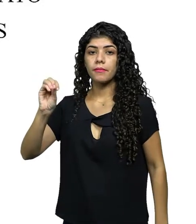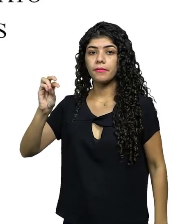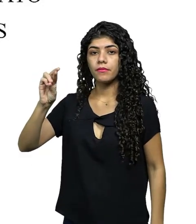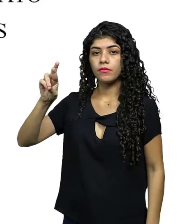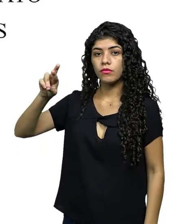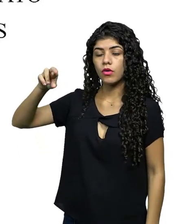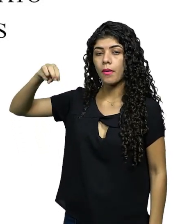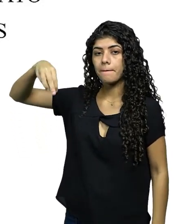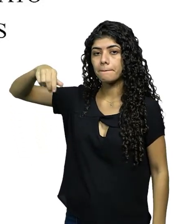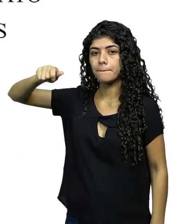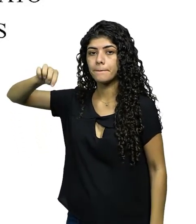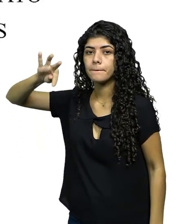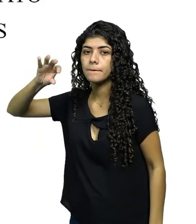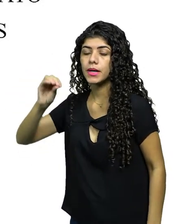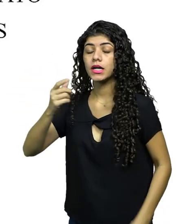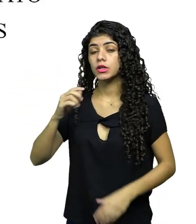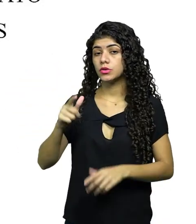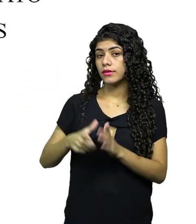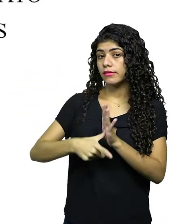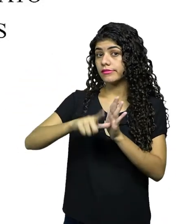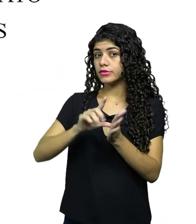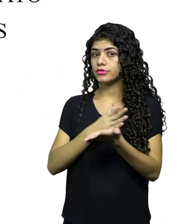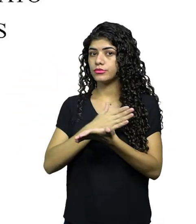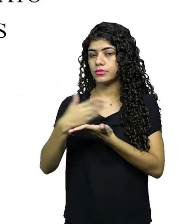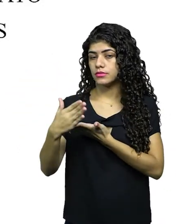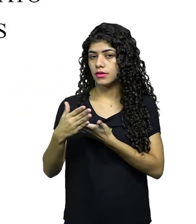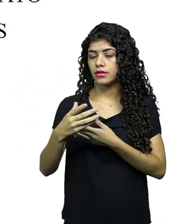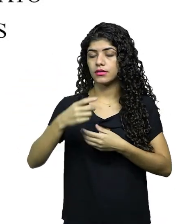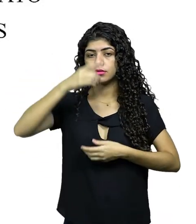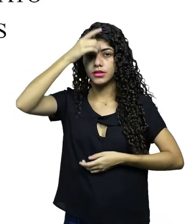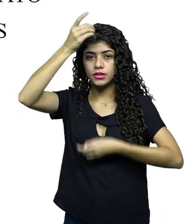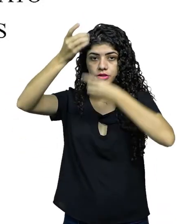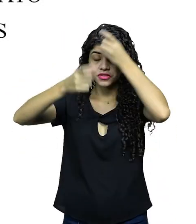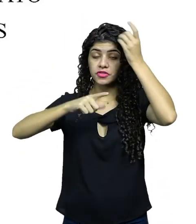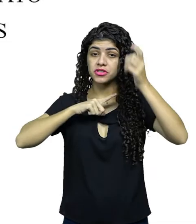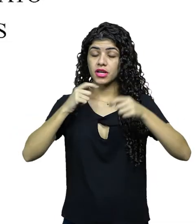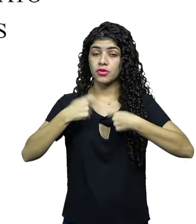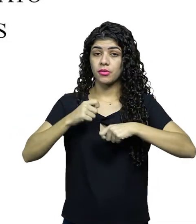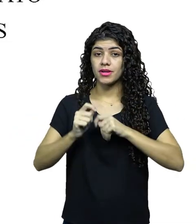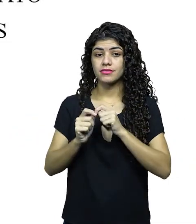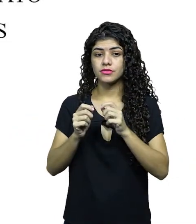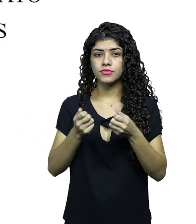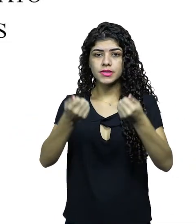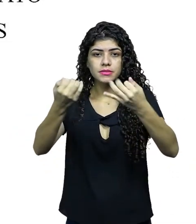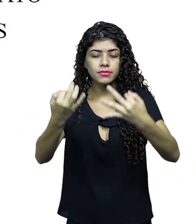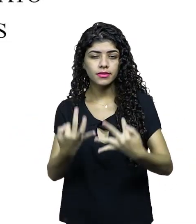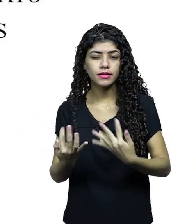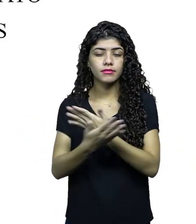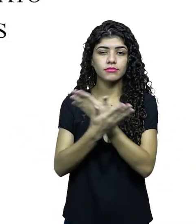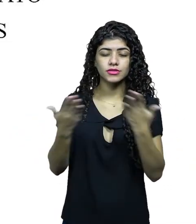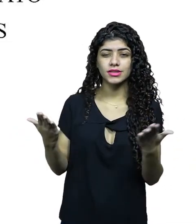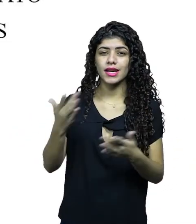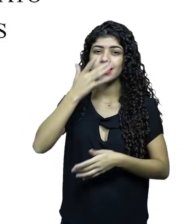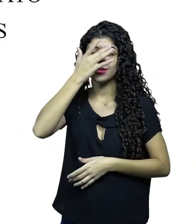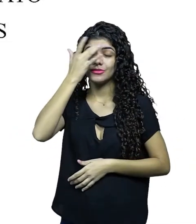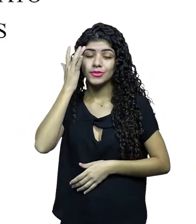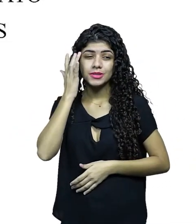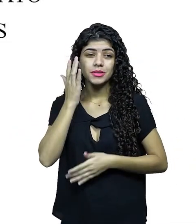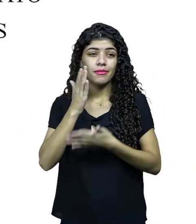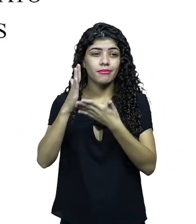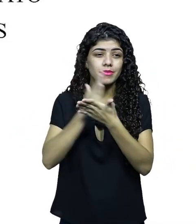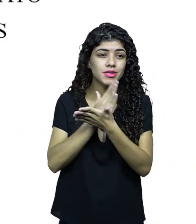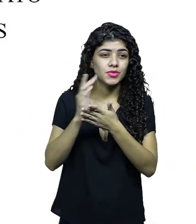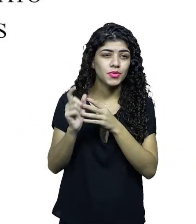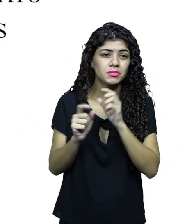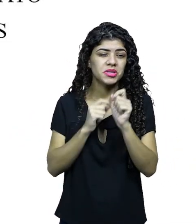formato. E em formato, antes de eu começar nos elementos criativos, eu sinto uma necessidade de falar para vocês o que é o formato. Muita